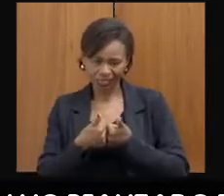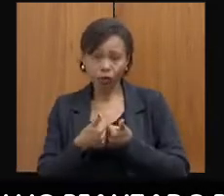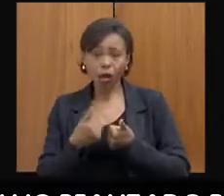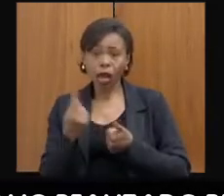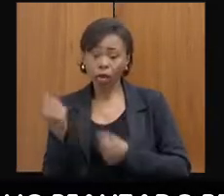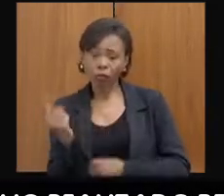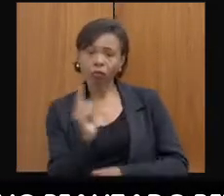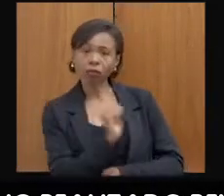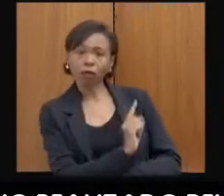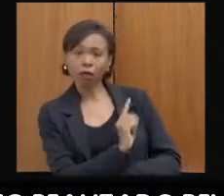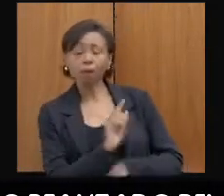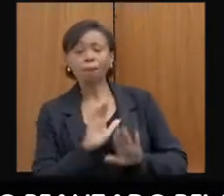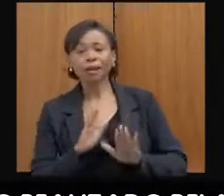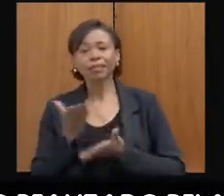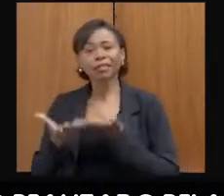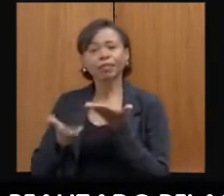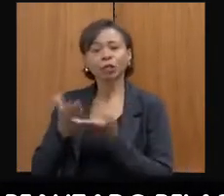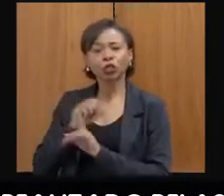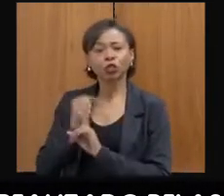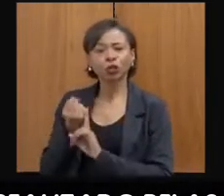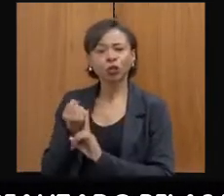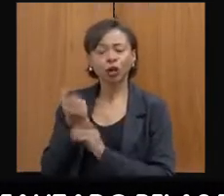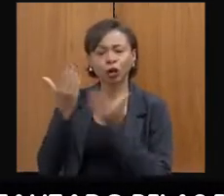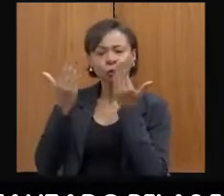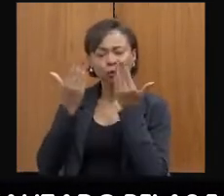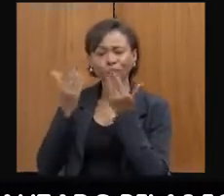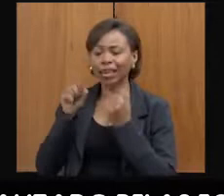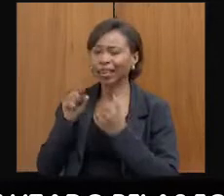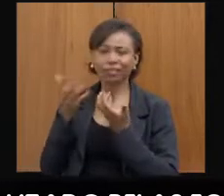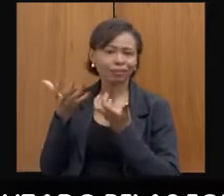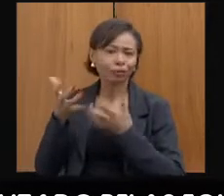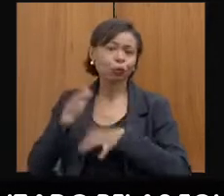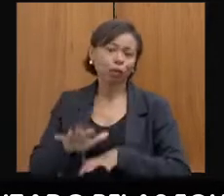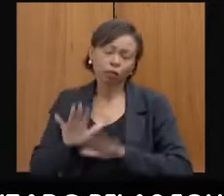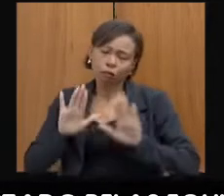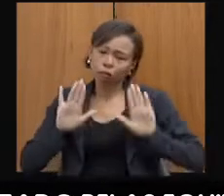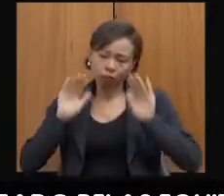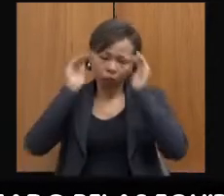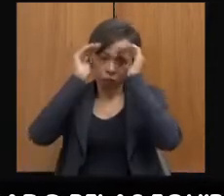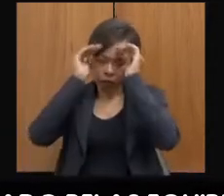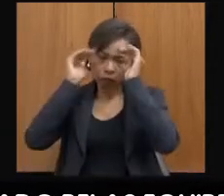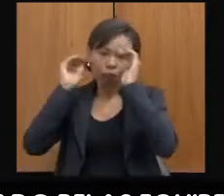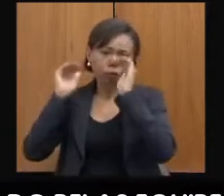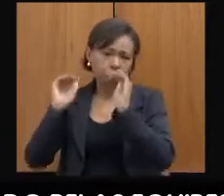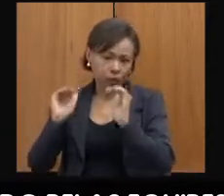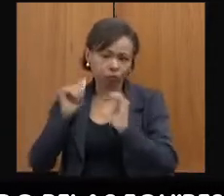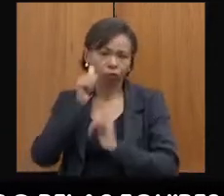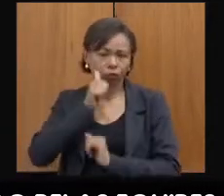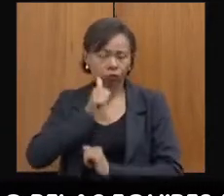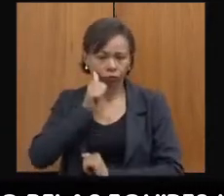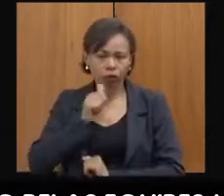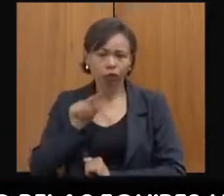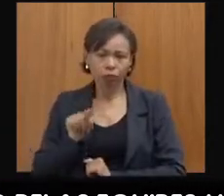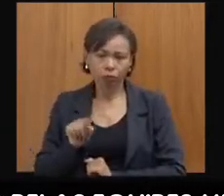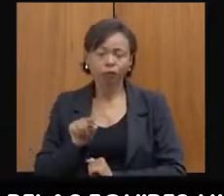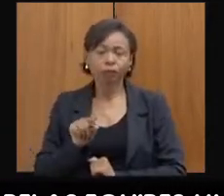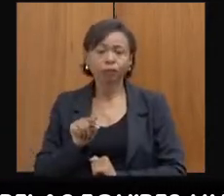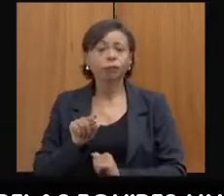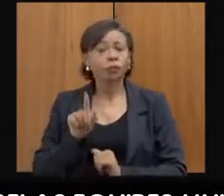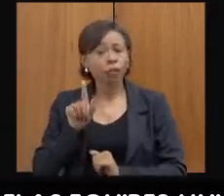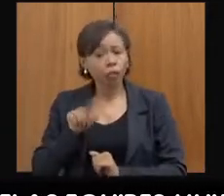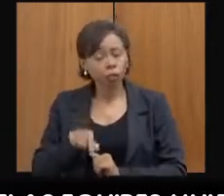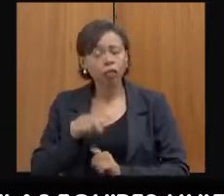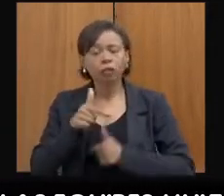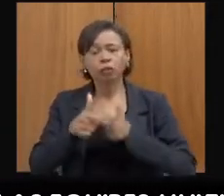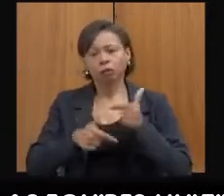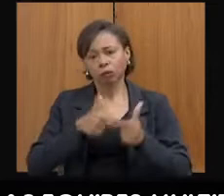pelo atendimento psicossocial. E isso nós respeitamos o querer dessa mulher. Então, é assim que é feito o